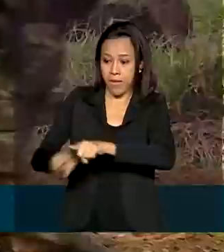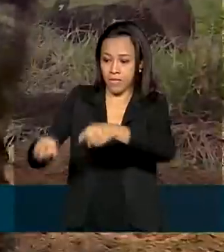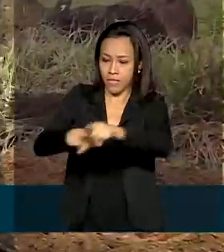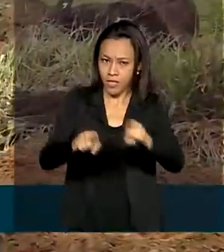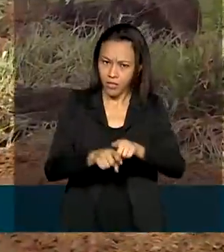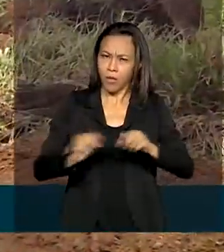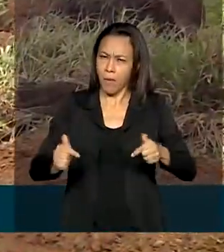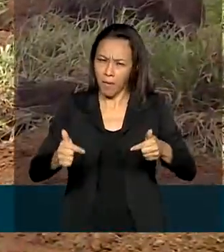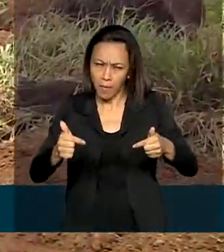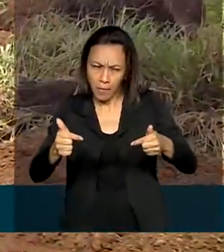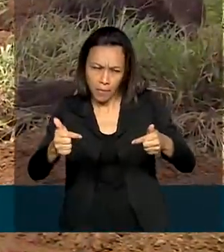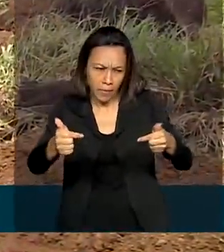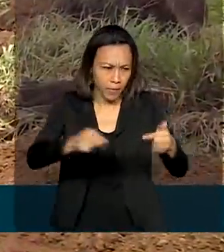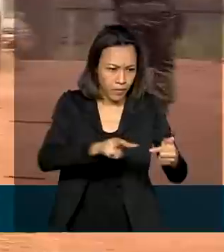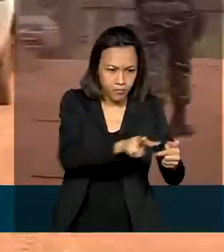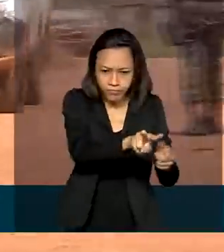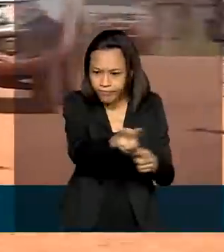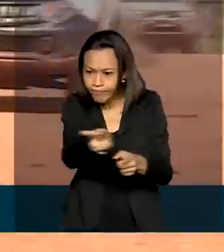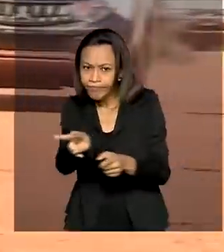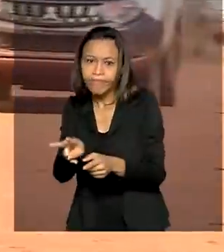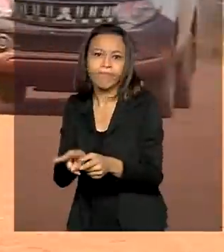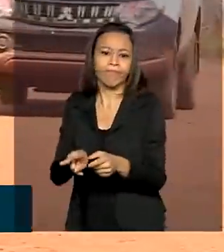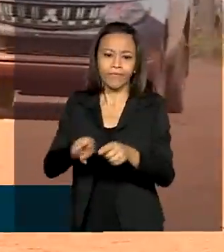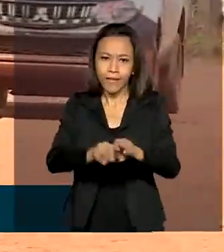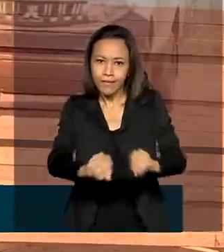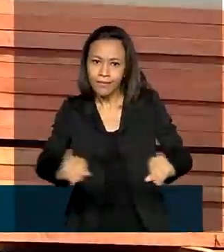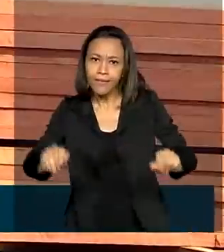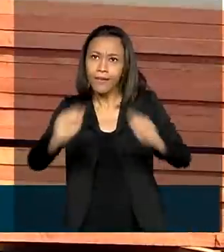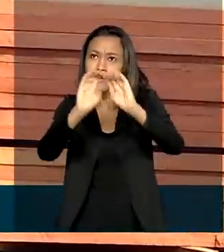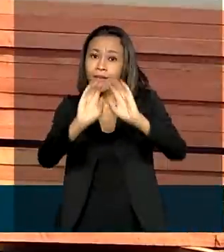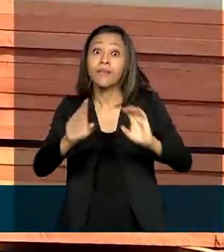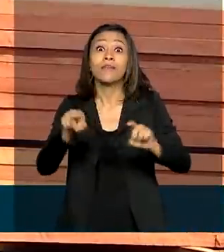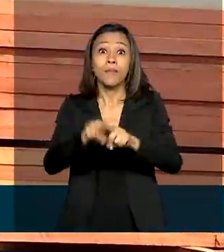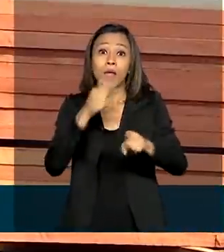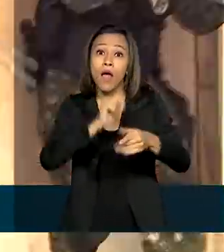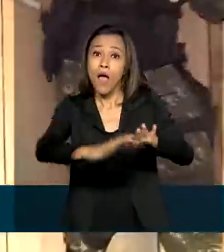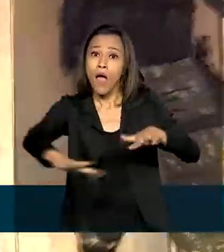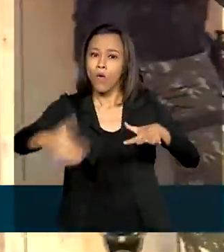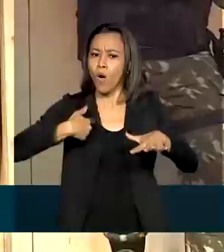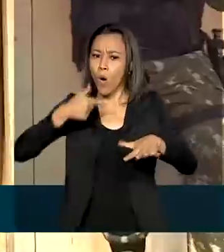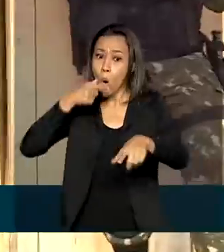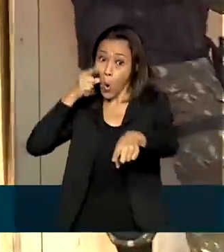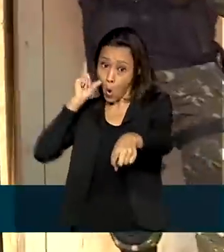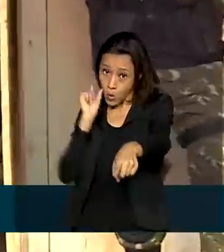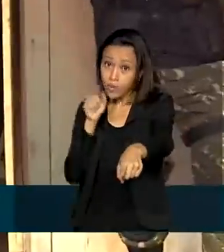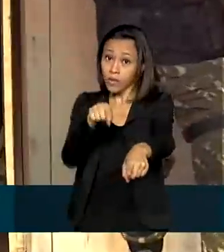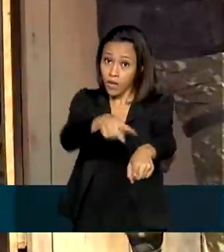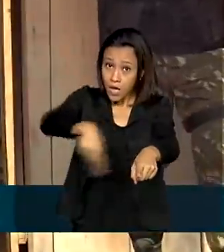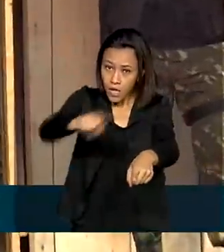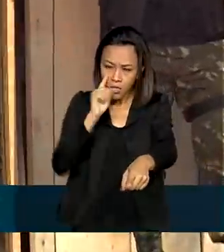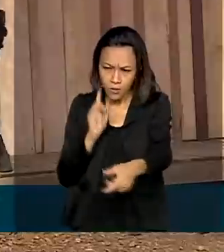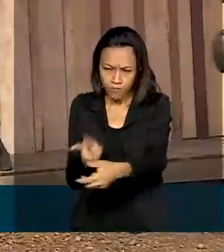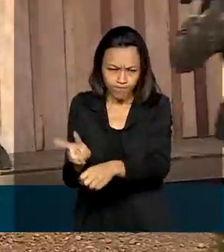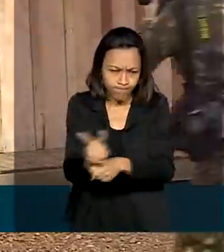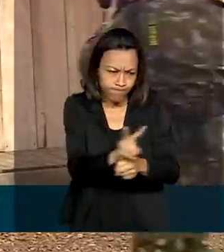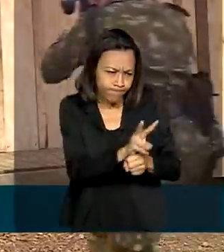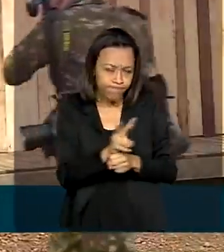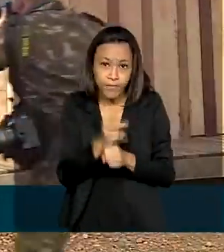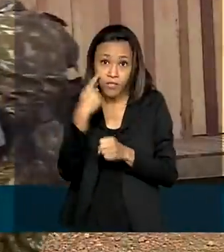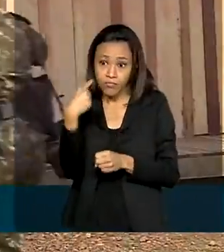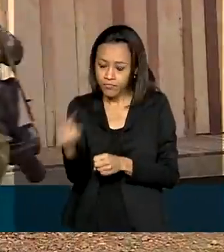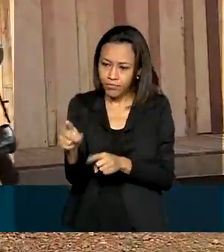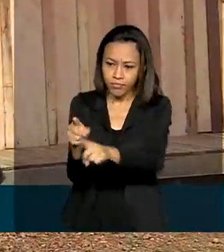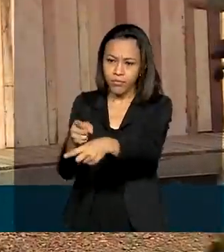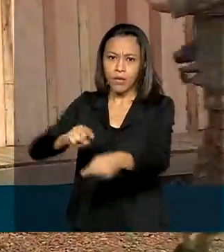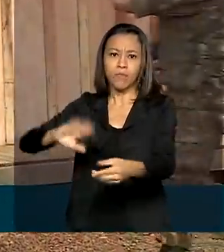têm realizado inspeções navais e terrestres. Só ontem, durante fiscalização do Comando Conjunto Oeste, foram aplicadas